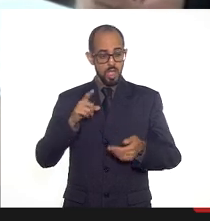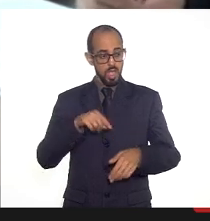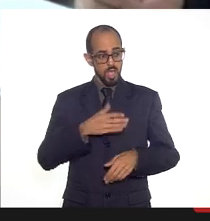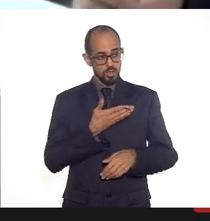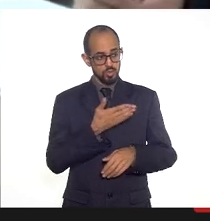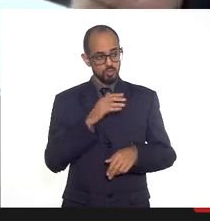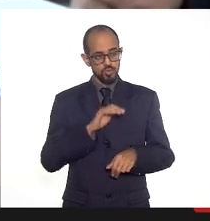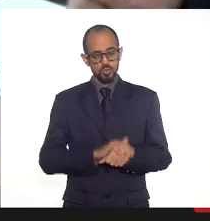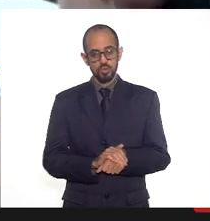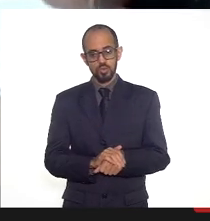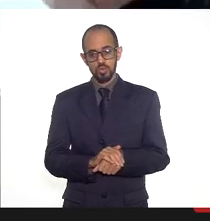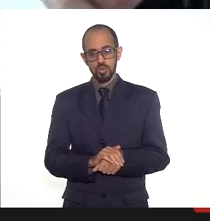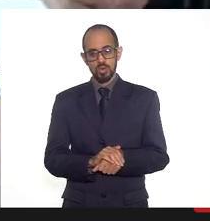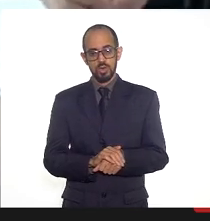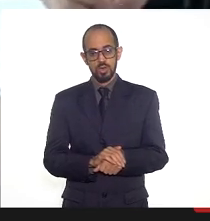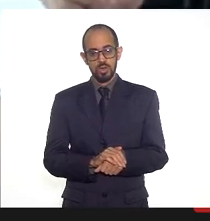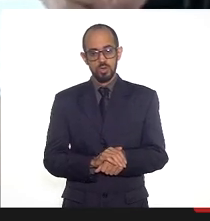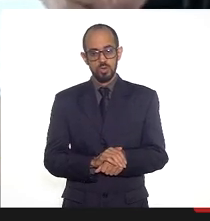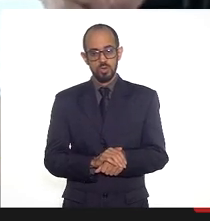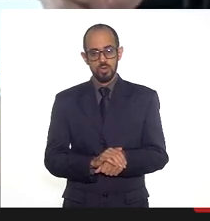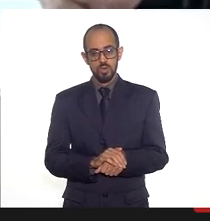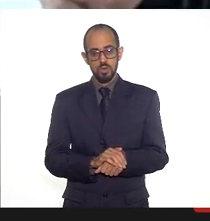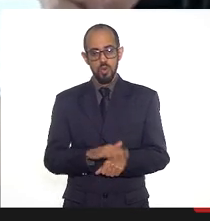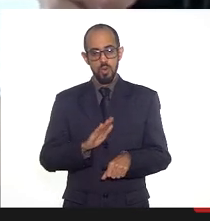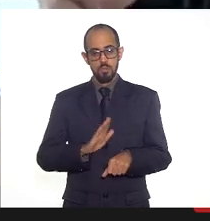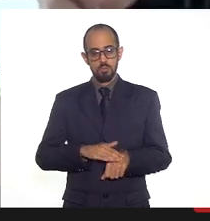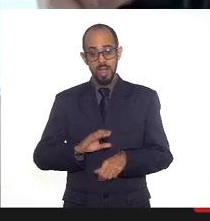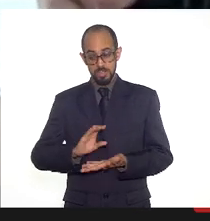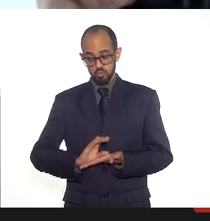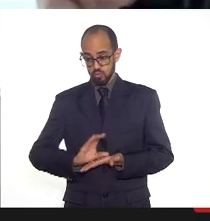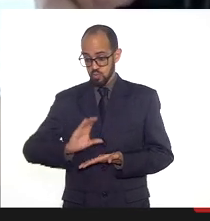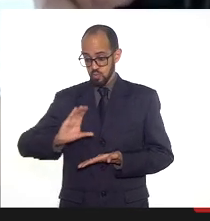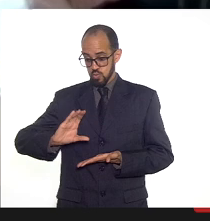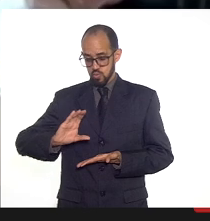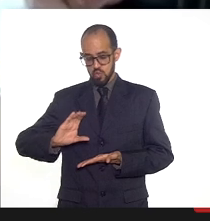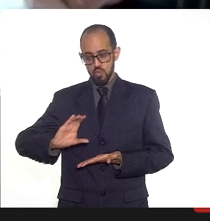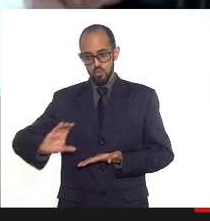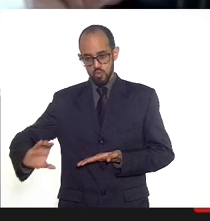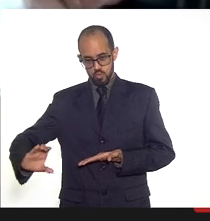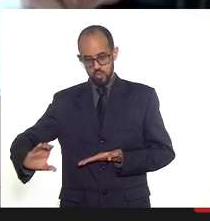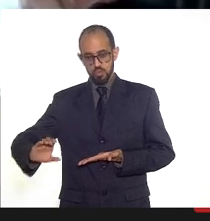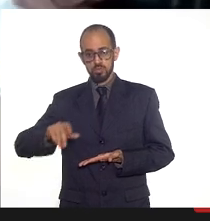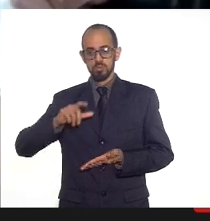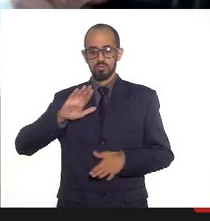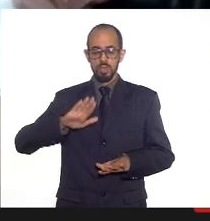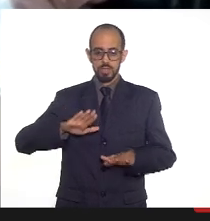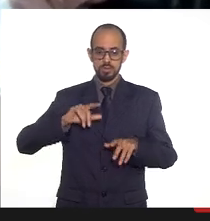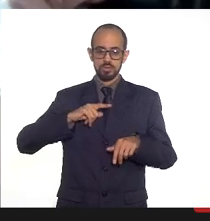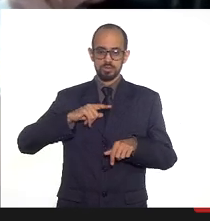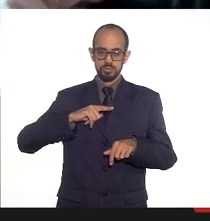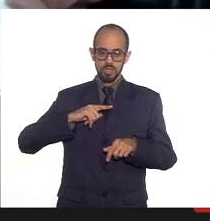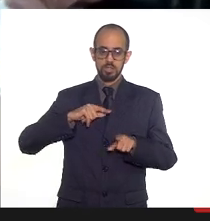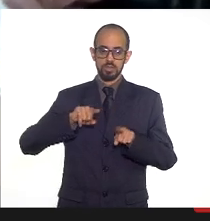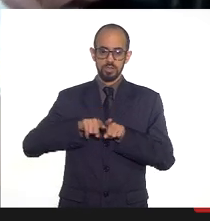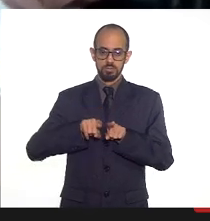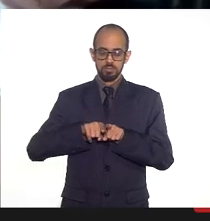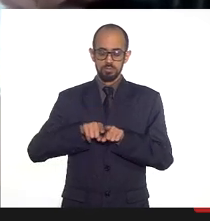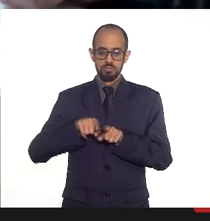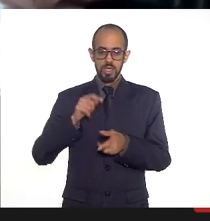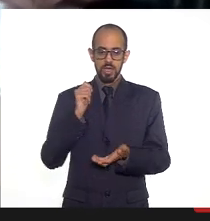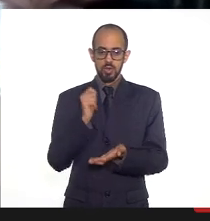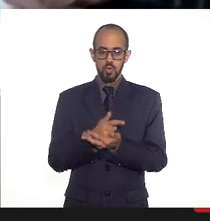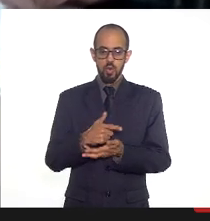parte mais robusta do investimento, também tem uma parte da aquisição de insumos,